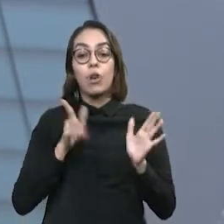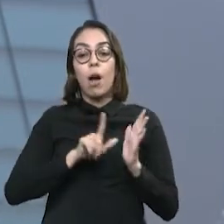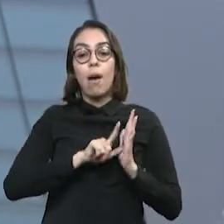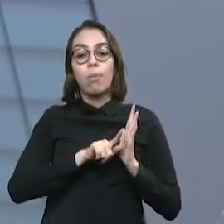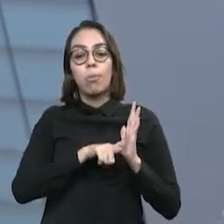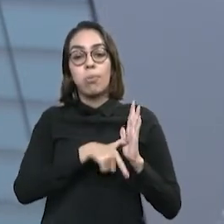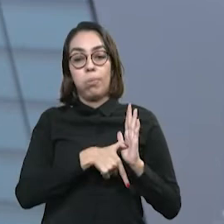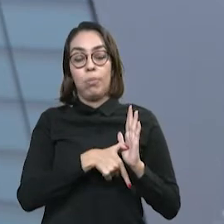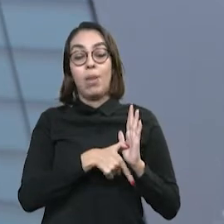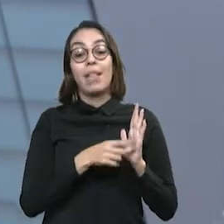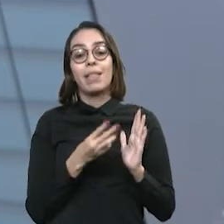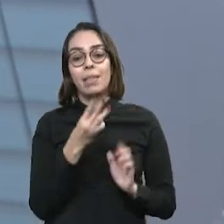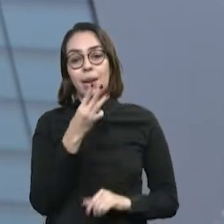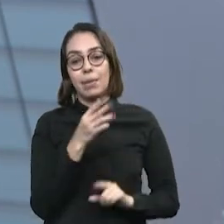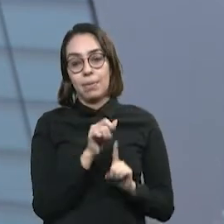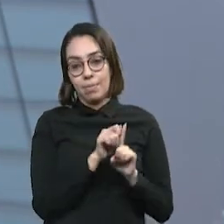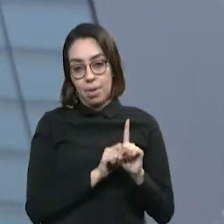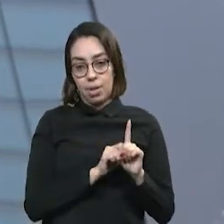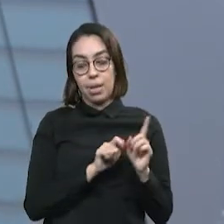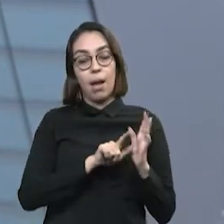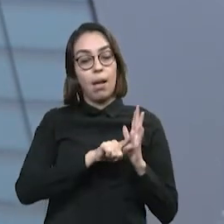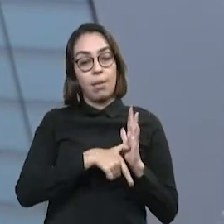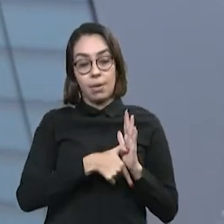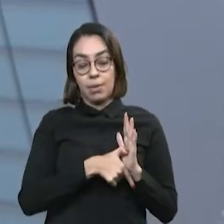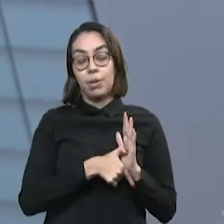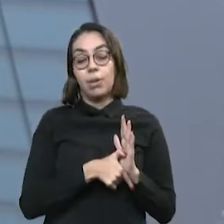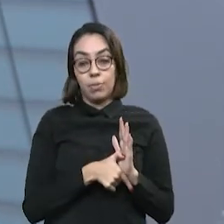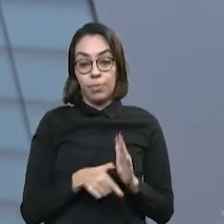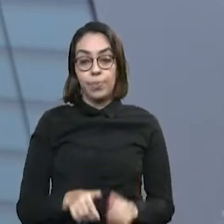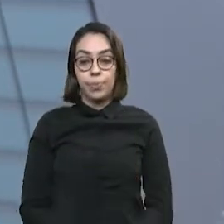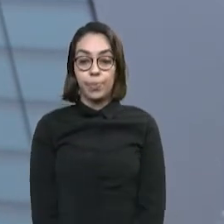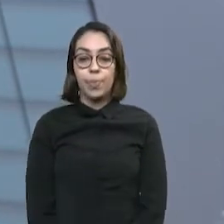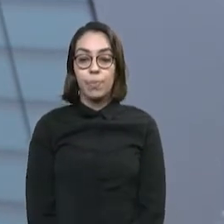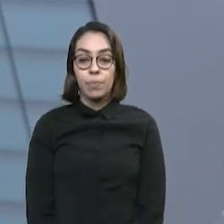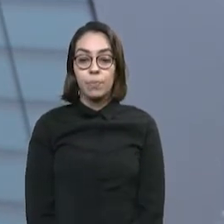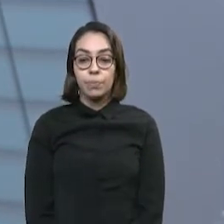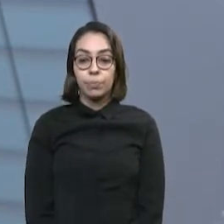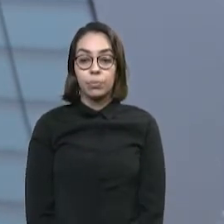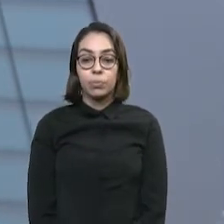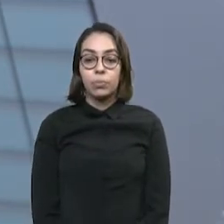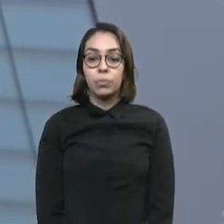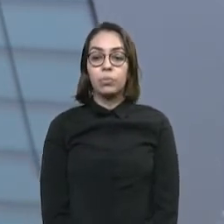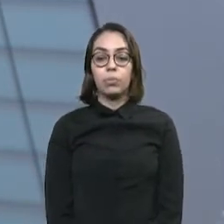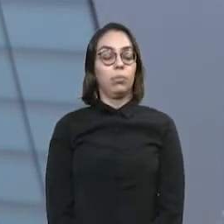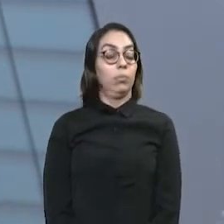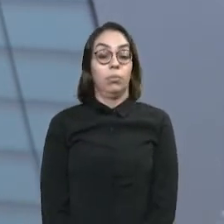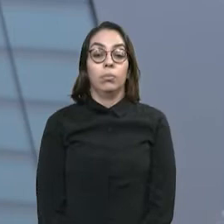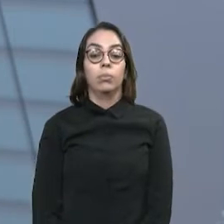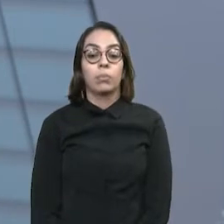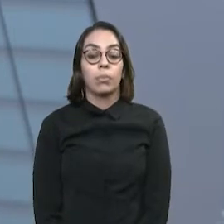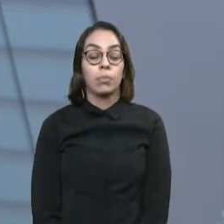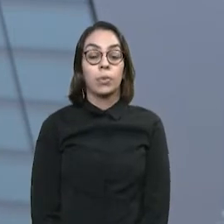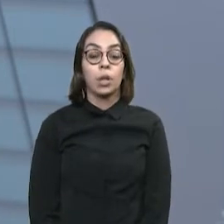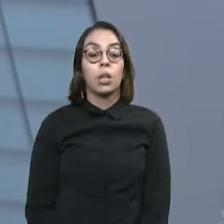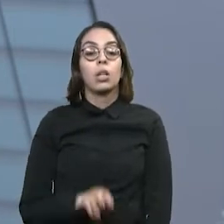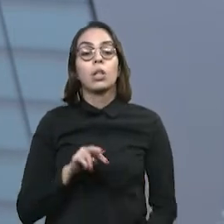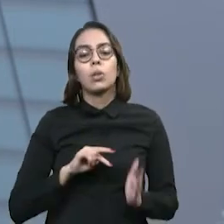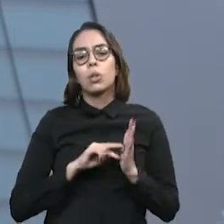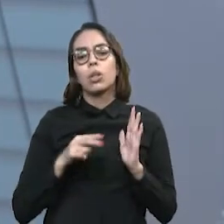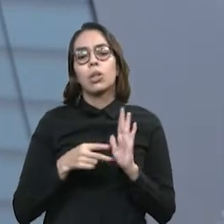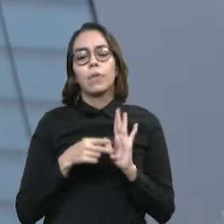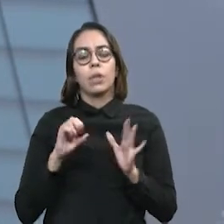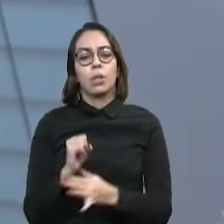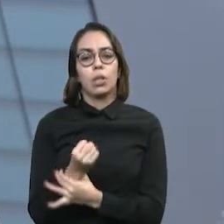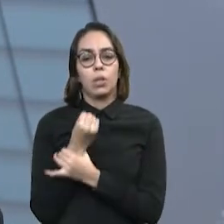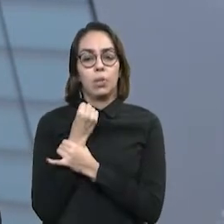90 dias, ou seja, mais de três meses que as contas estão atrasadas, e isso garante uma inadimplência que já